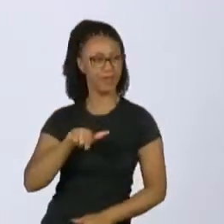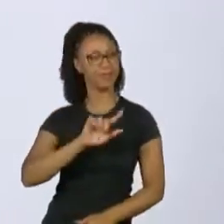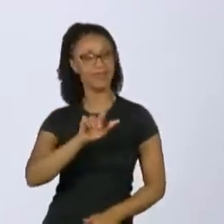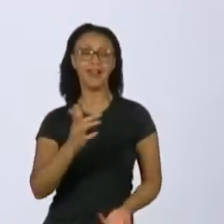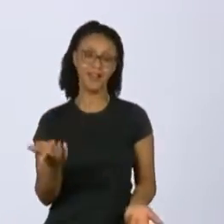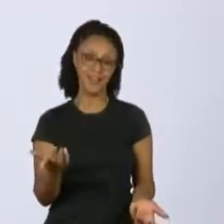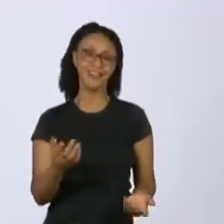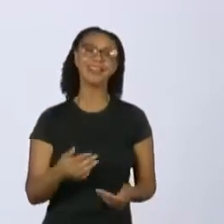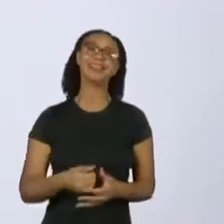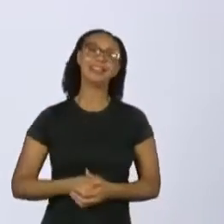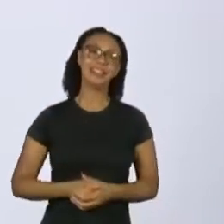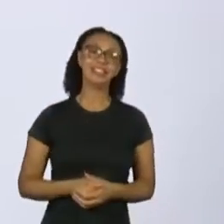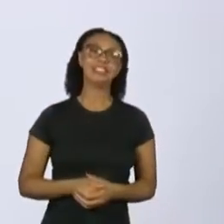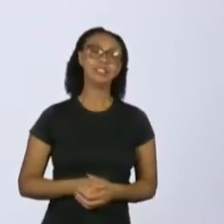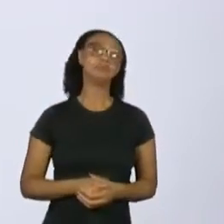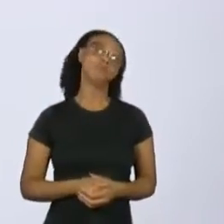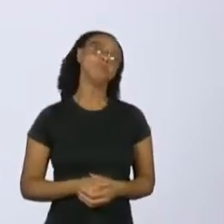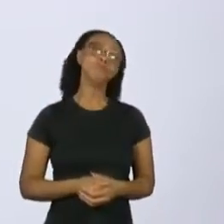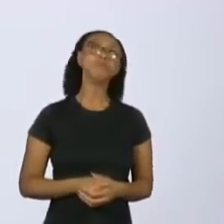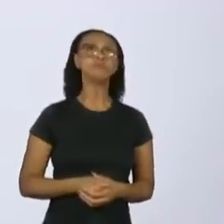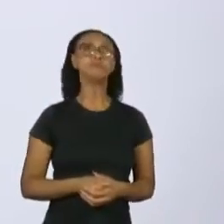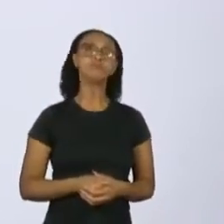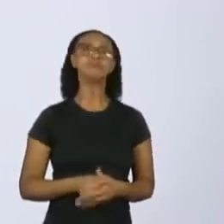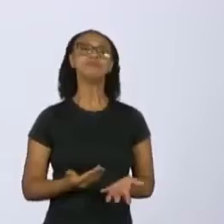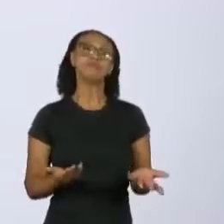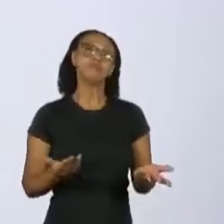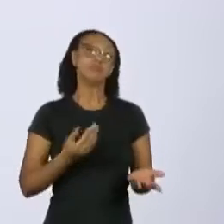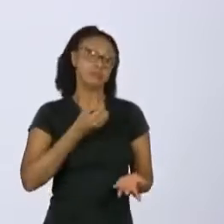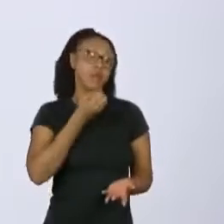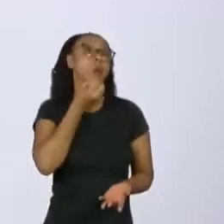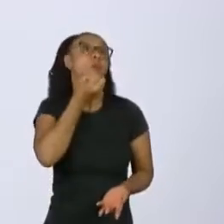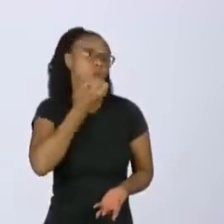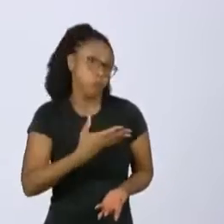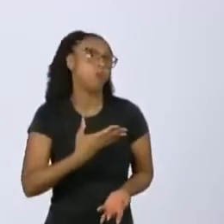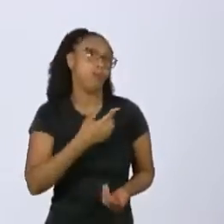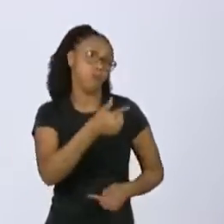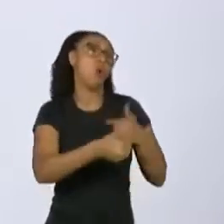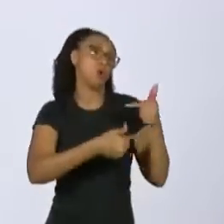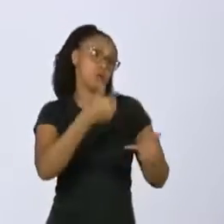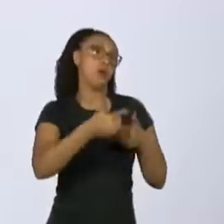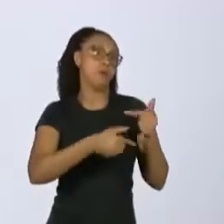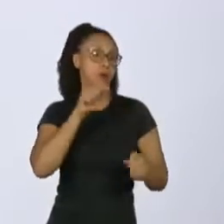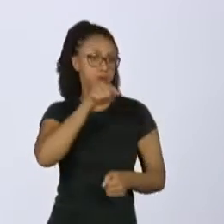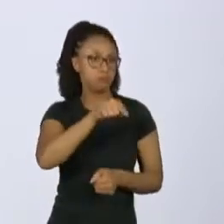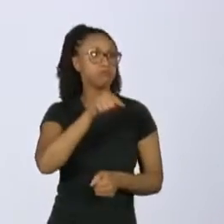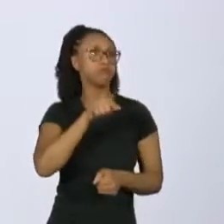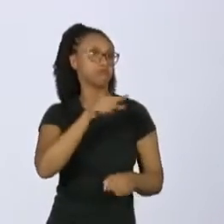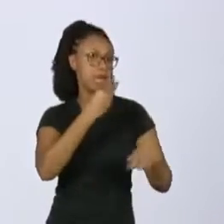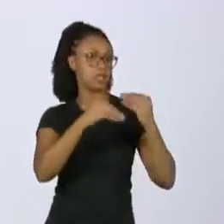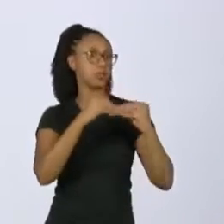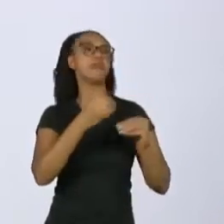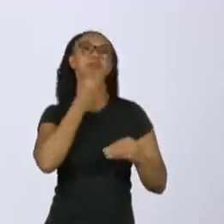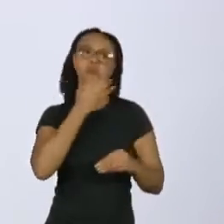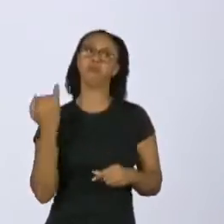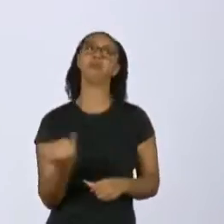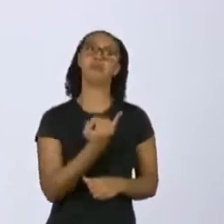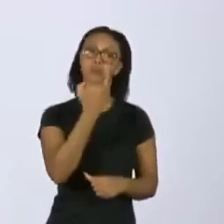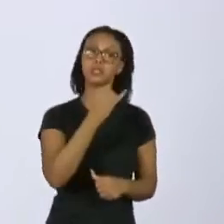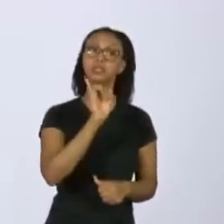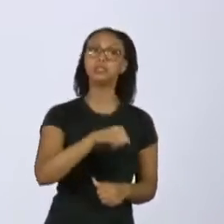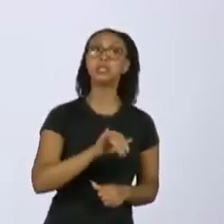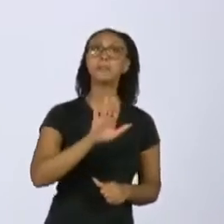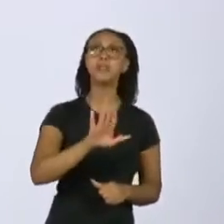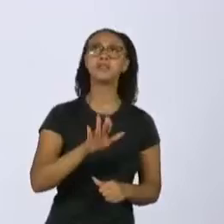Então, acho que é um bom serviço, né? Acho que foi muito importante. Agora,